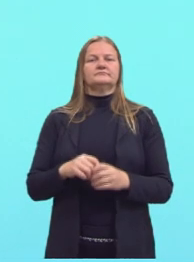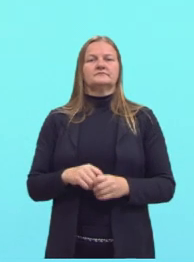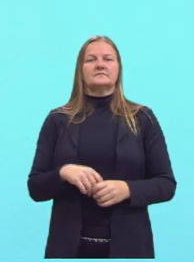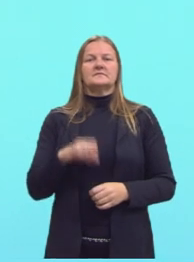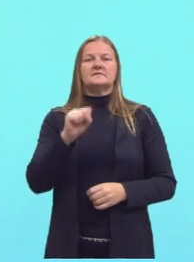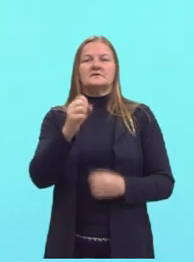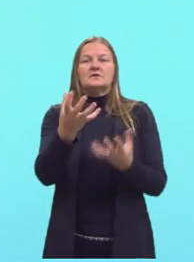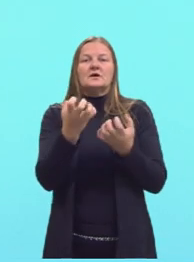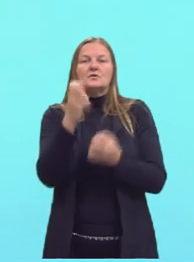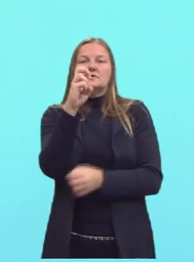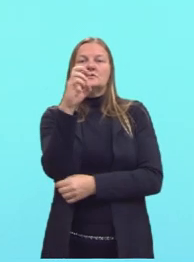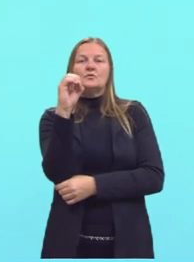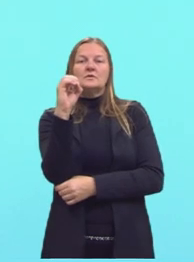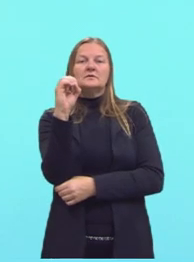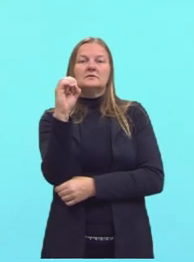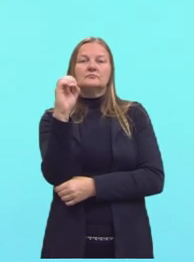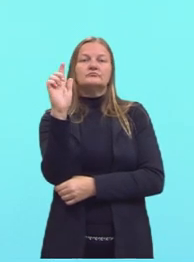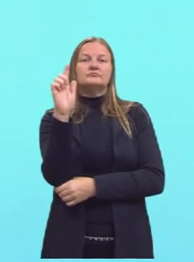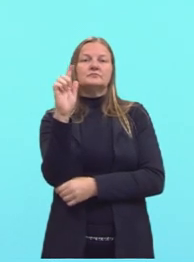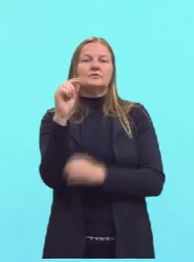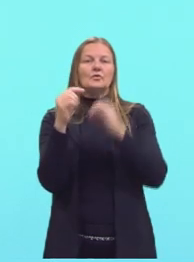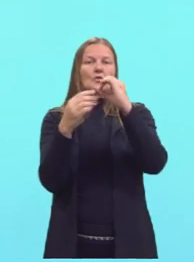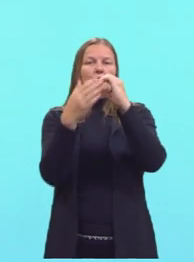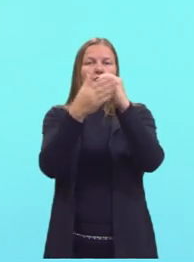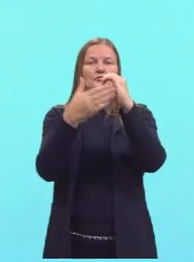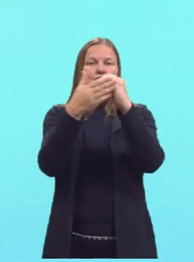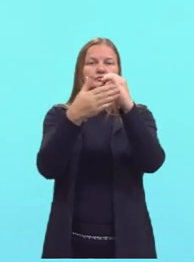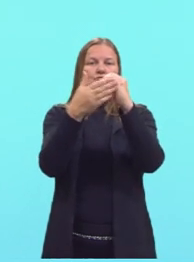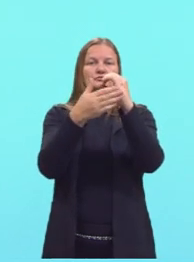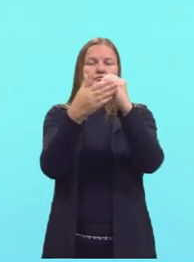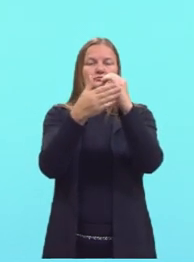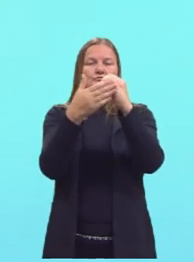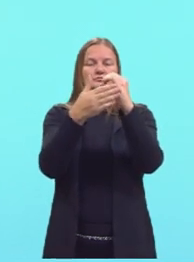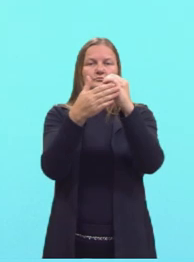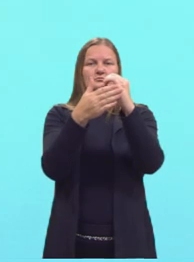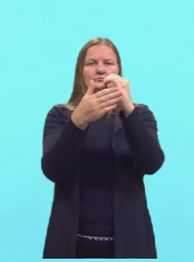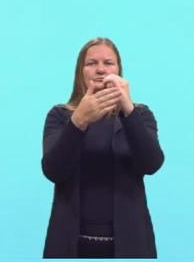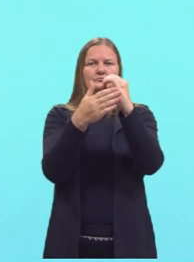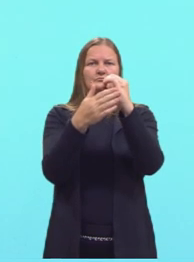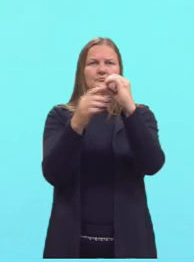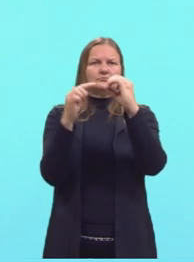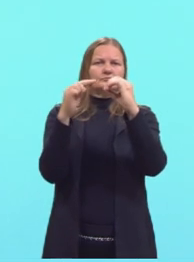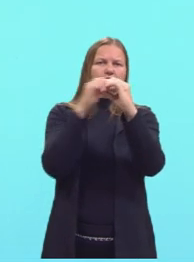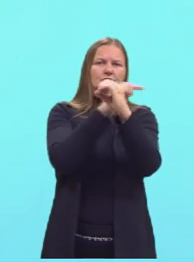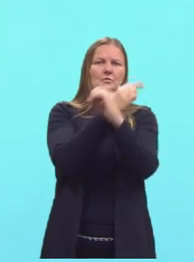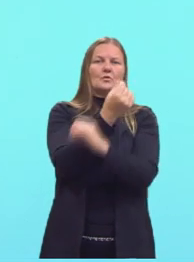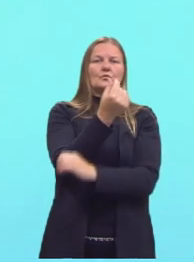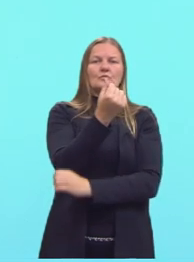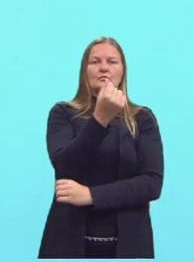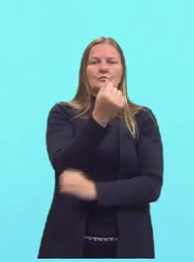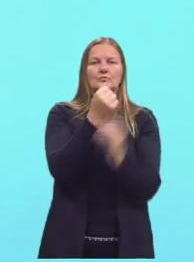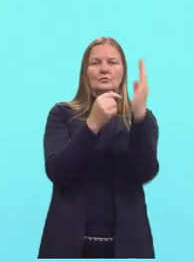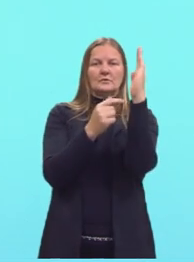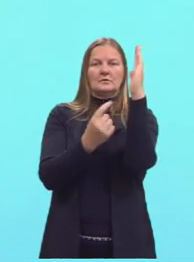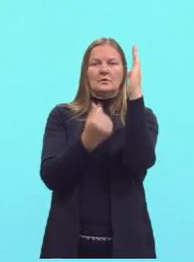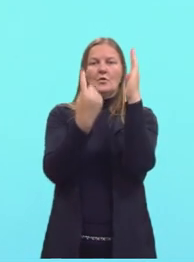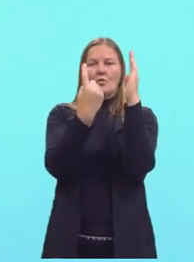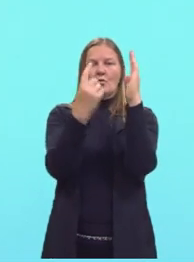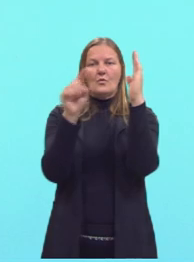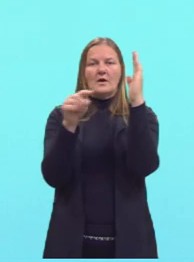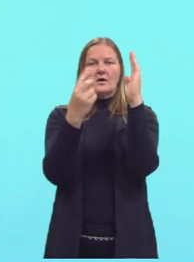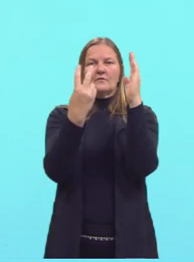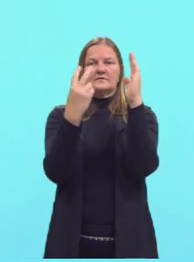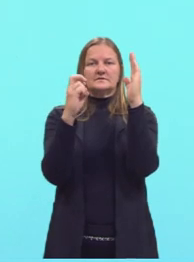quando eu quero os 50 gramas, eu vou olhar no pontinho fechado, que nesse caso aqui me daria ali um custo de um real com